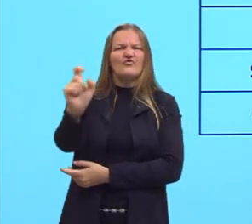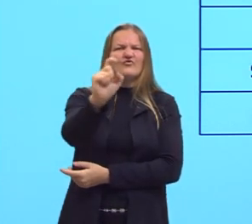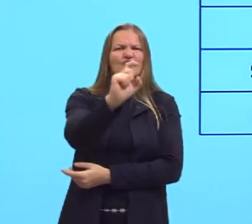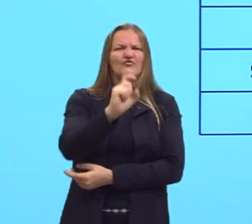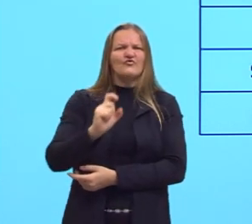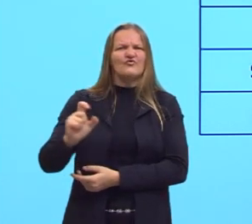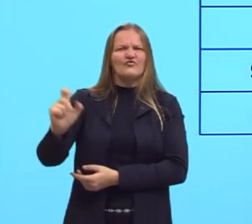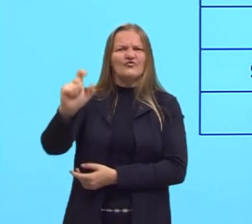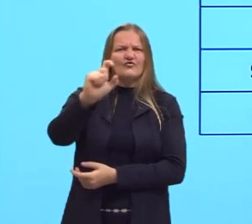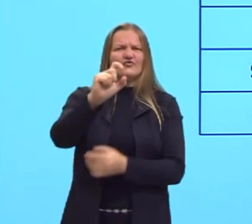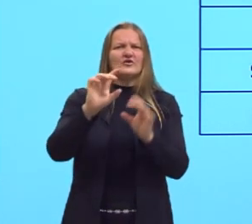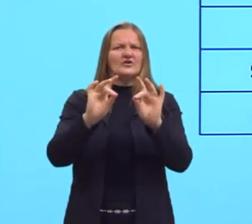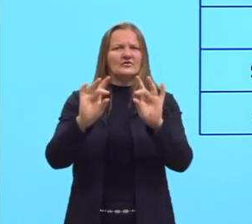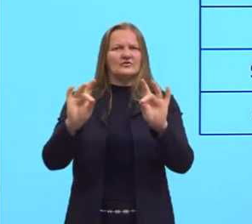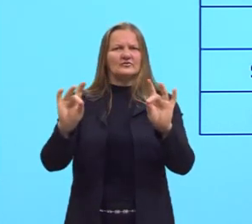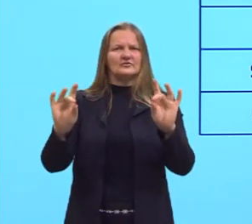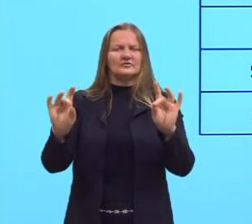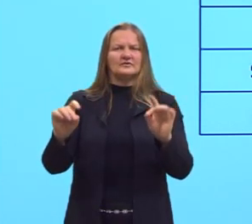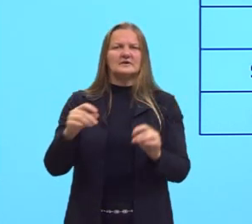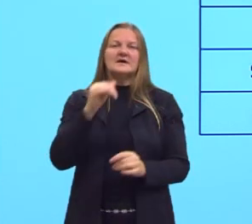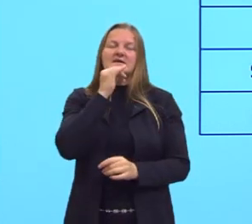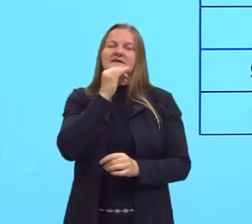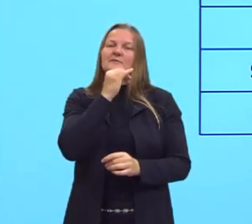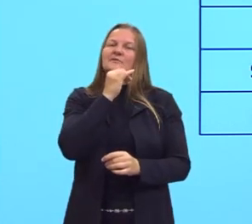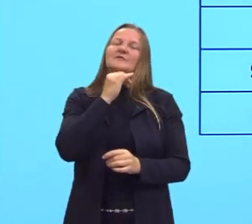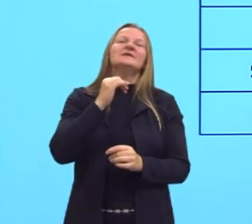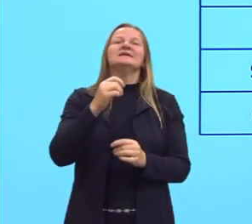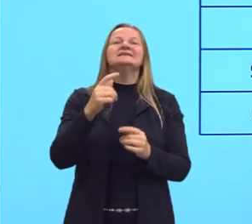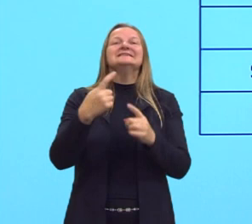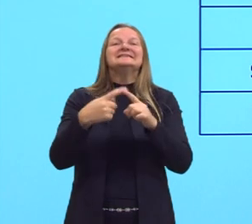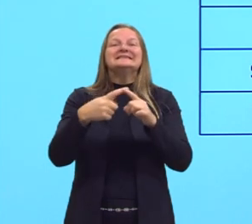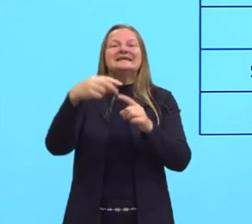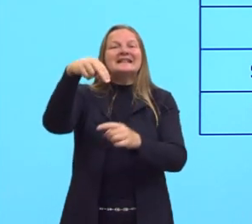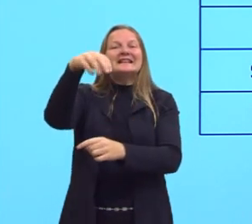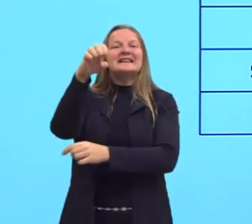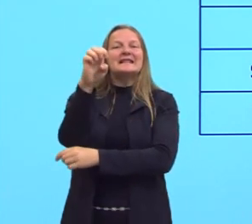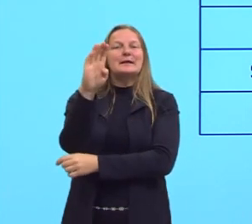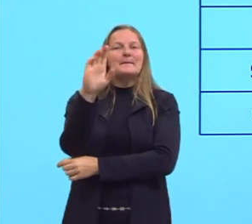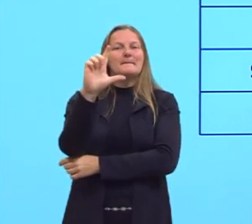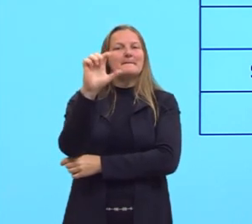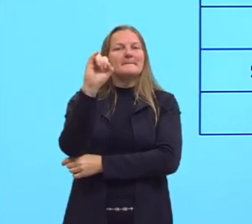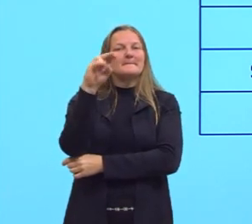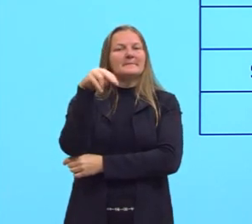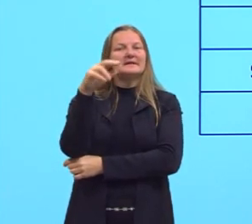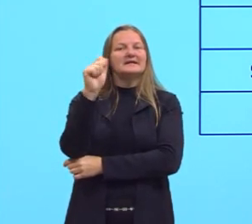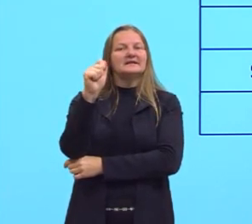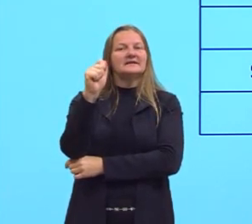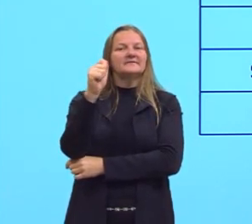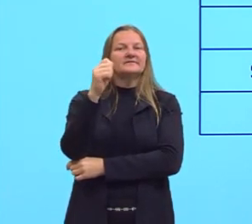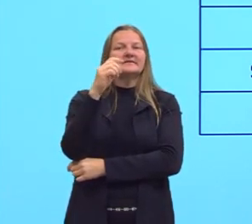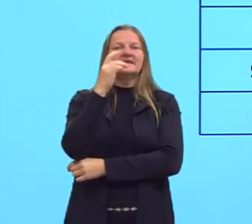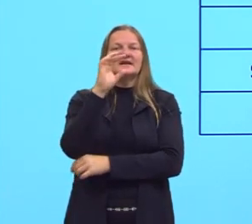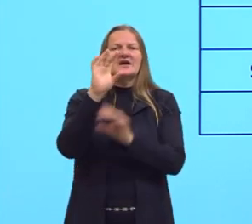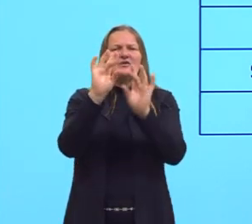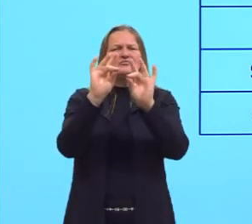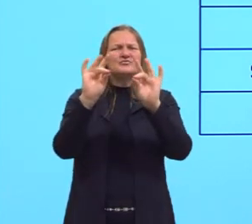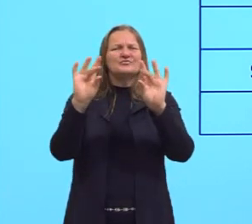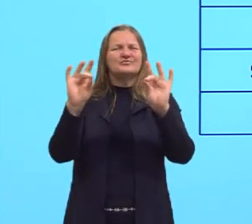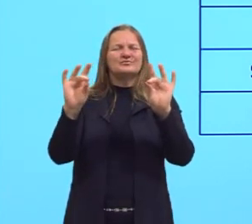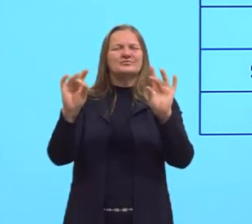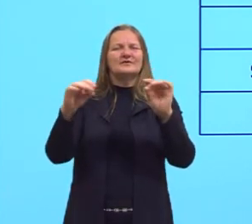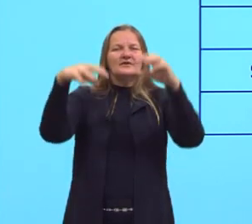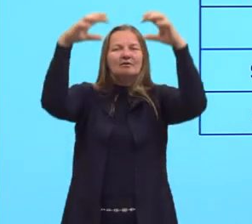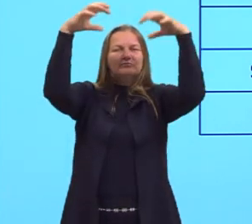Que, o exemplo, seria a neblina, que aí o nosso disperso líquido é a umidade, seria aquela